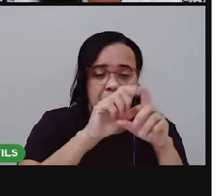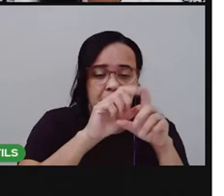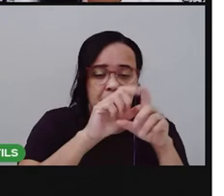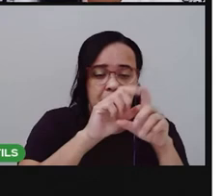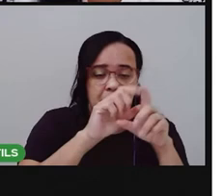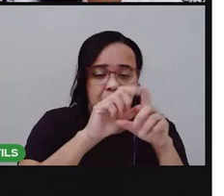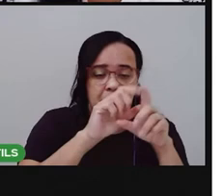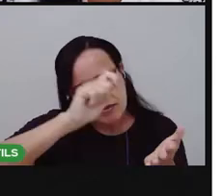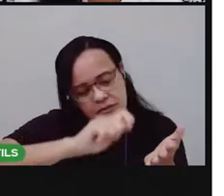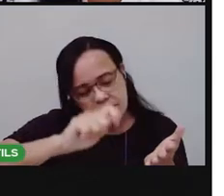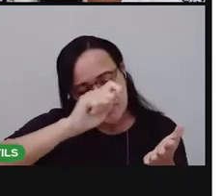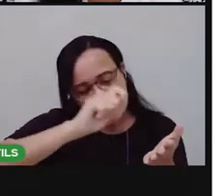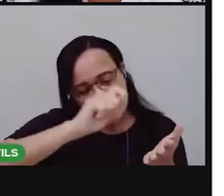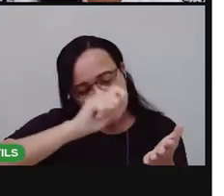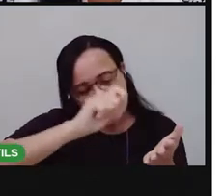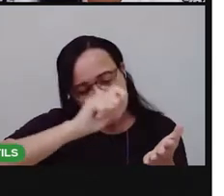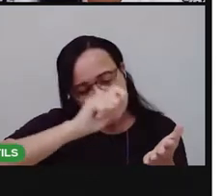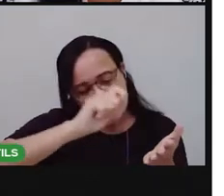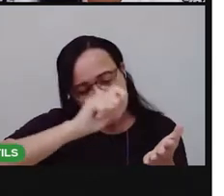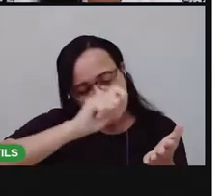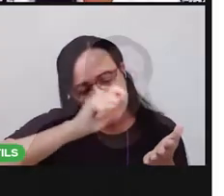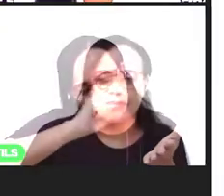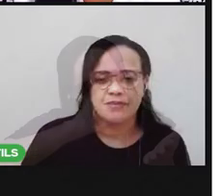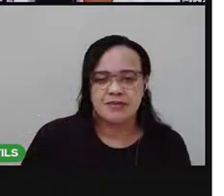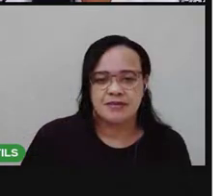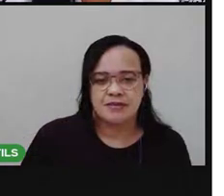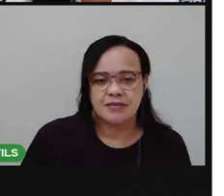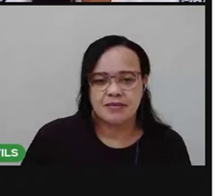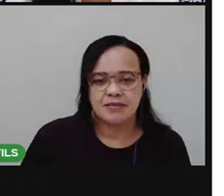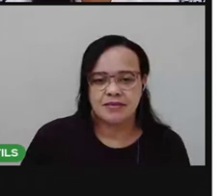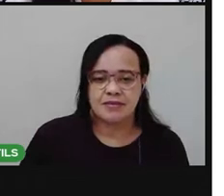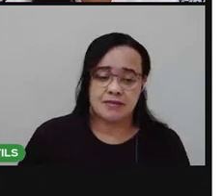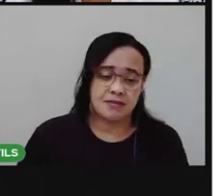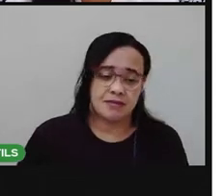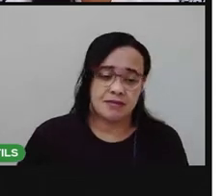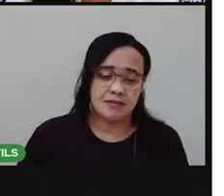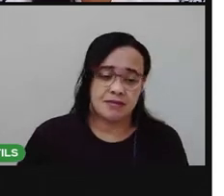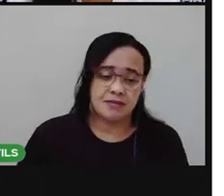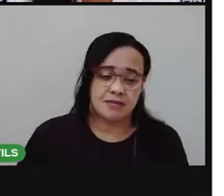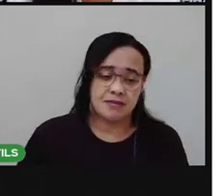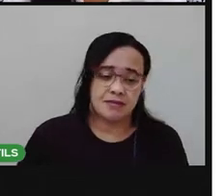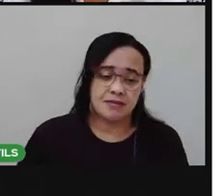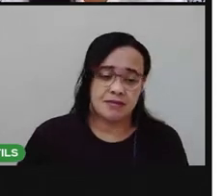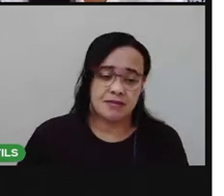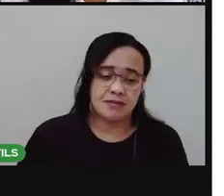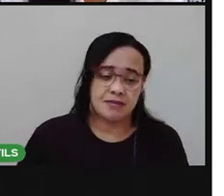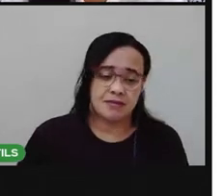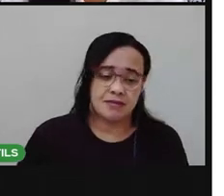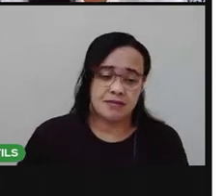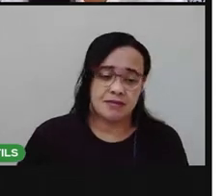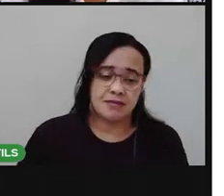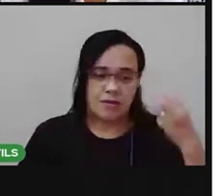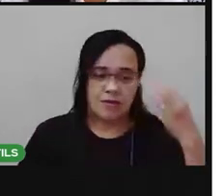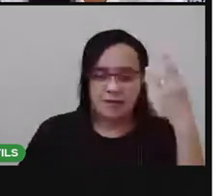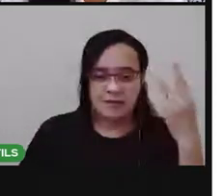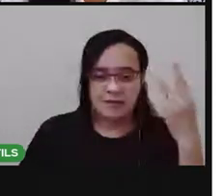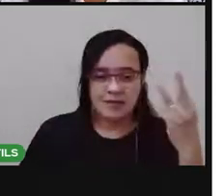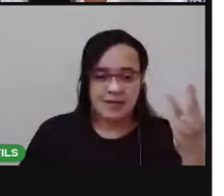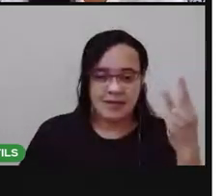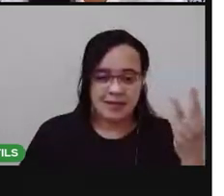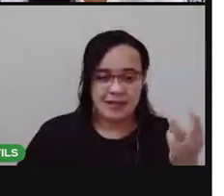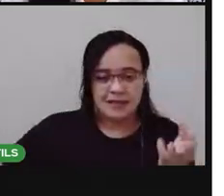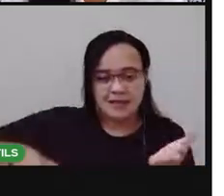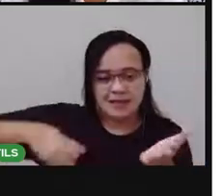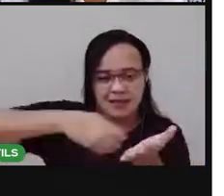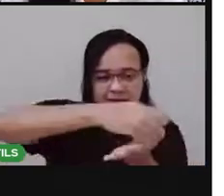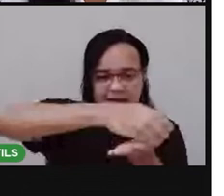escrevendo com mais calma. Três carrinhos. Ó, três